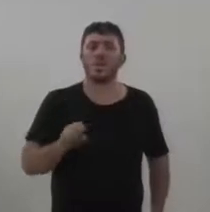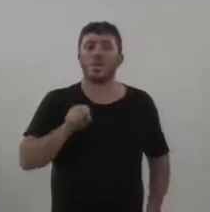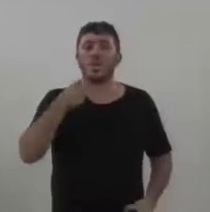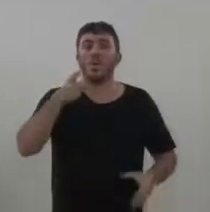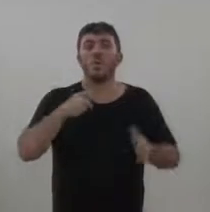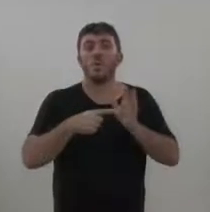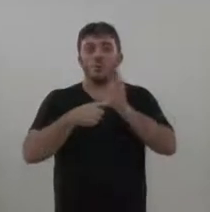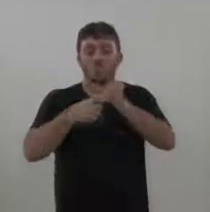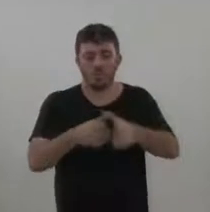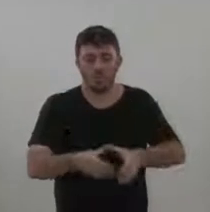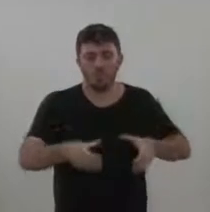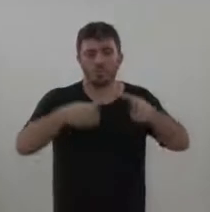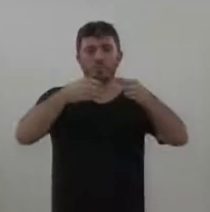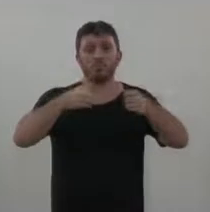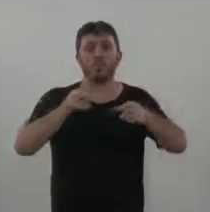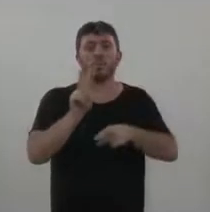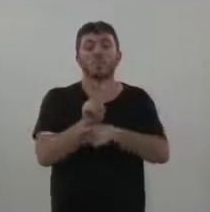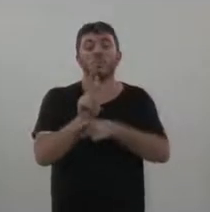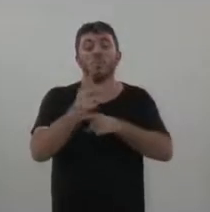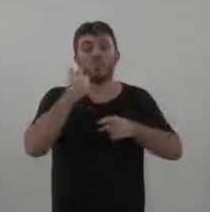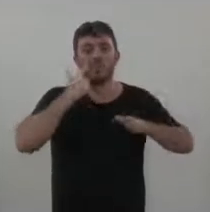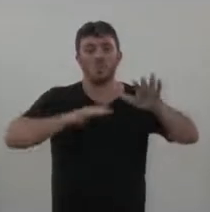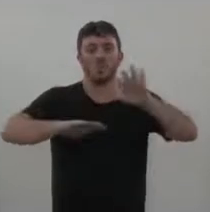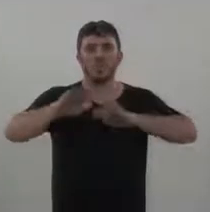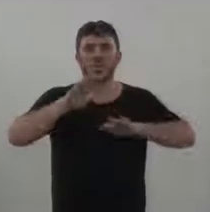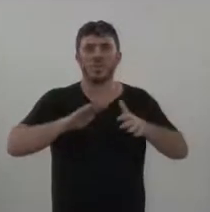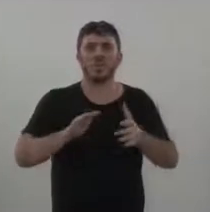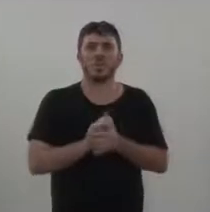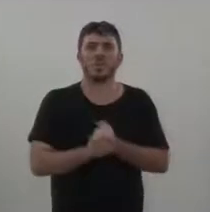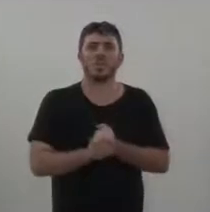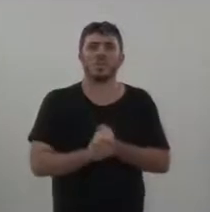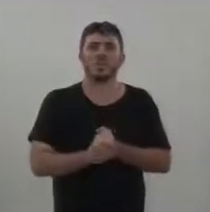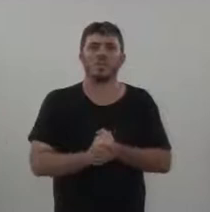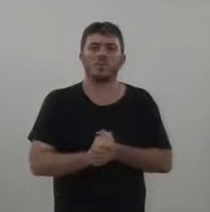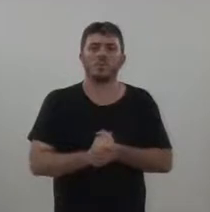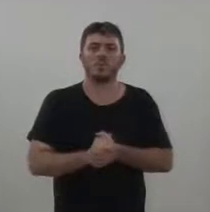passar aí, a chance de cair é muito grande. Obrigado, imprensa.